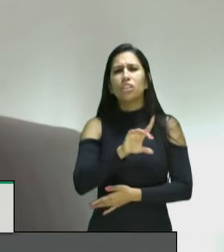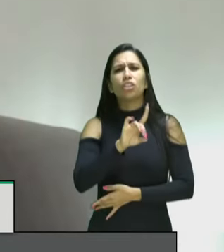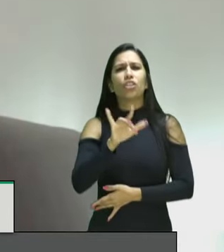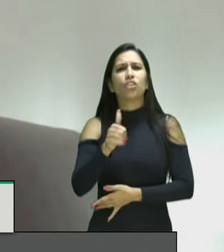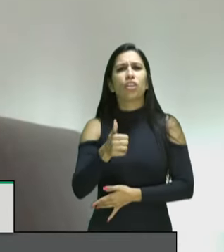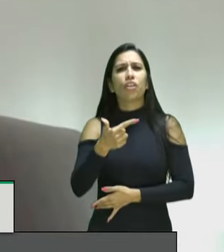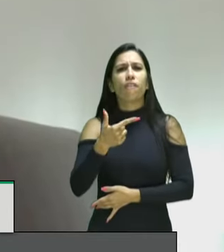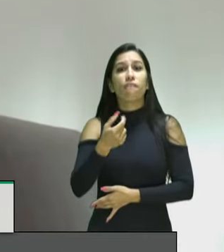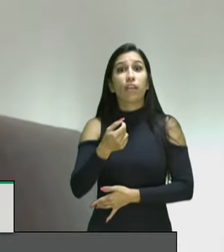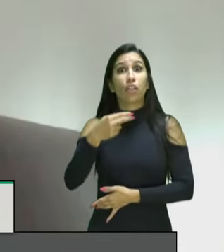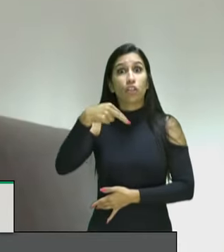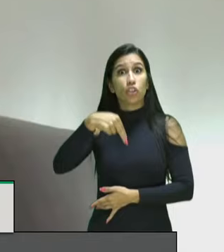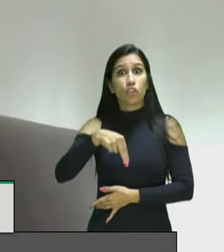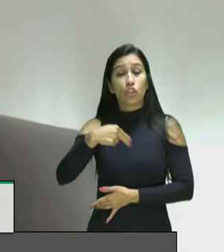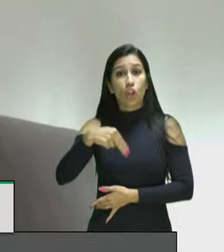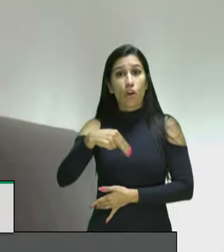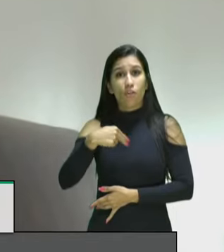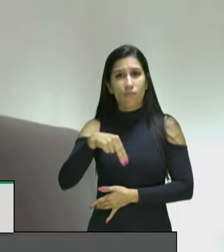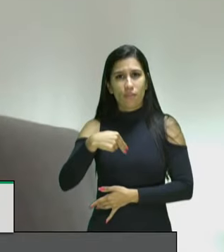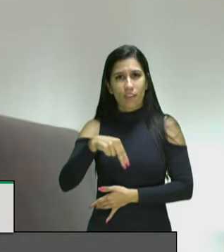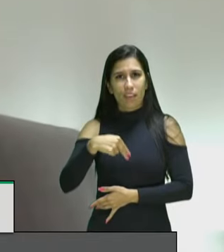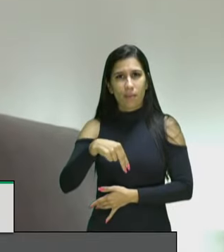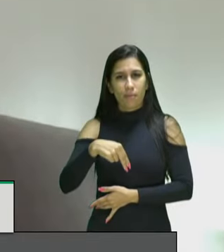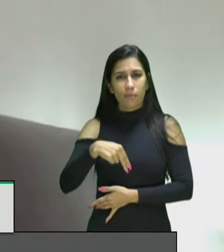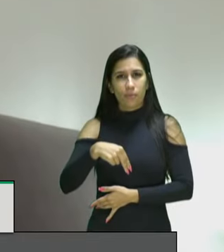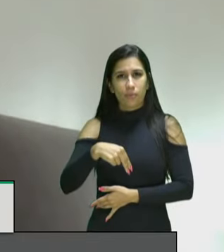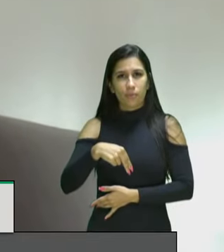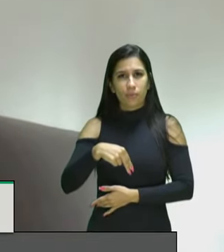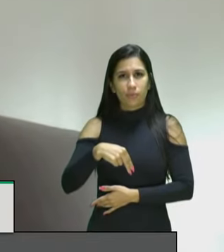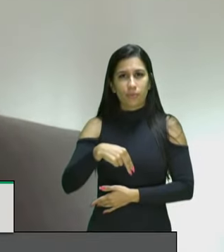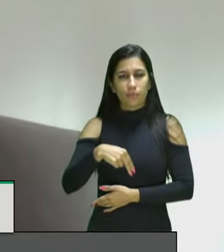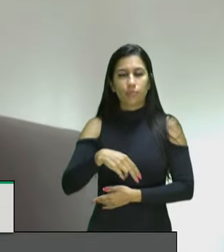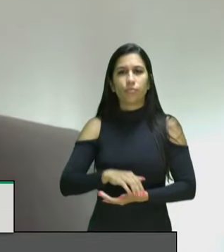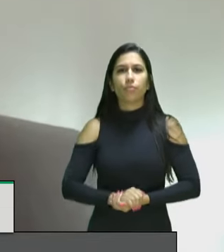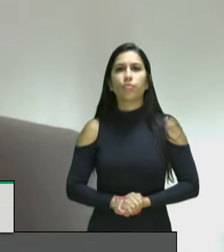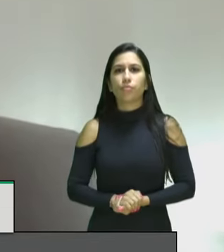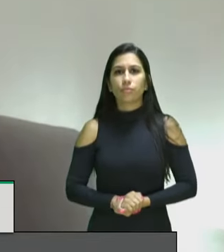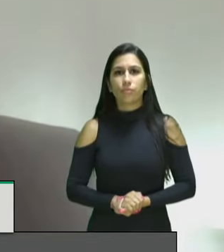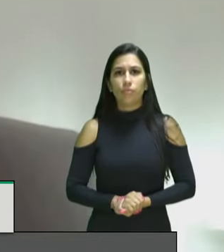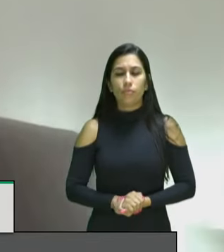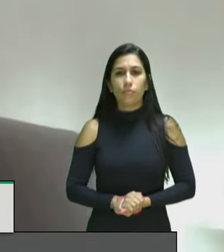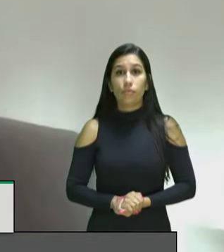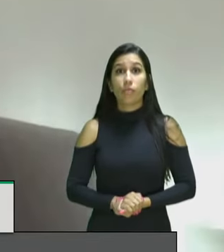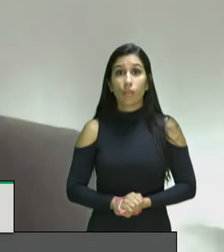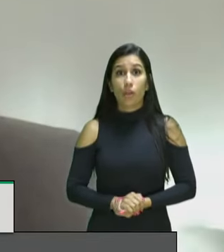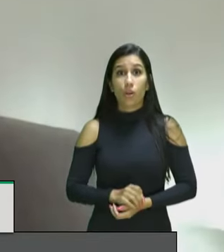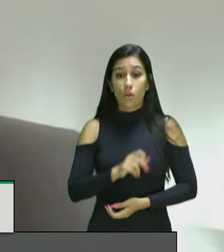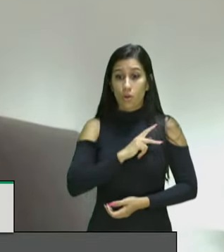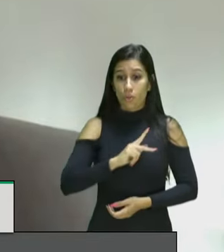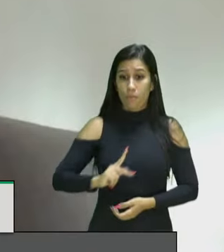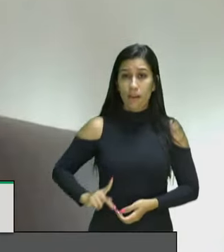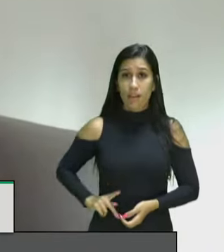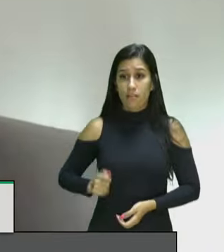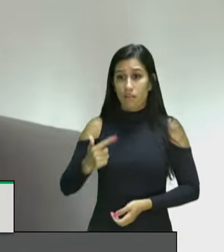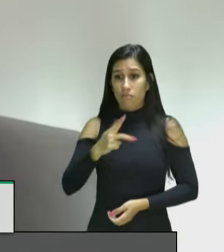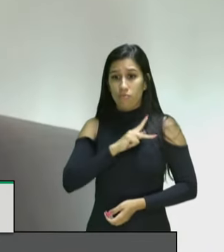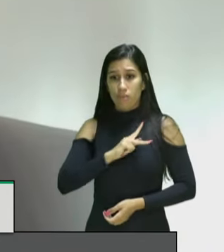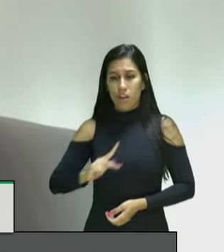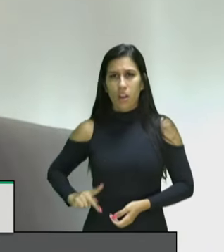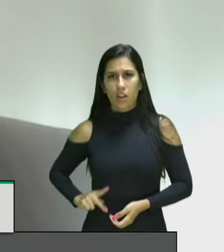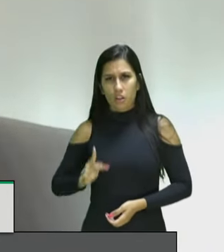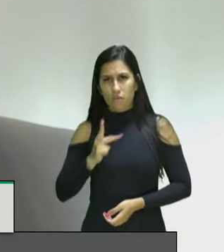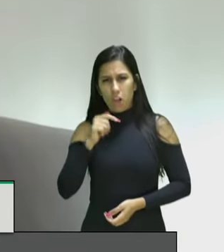de 2020 após a morte do Beto Freitas tanto do presidente da república quanto do vice-presidente de que racismo não existe no Brasil